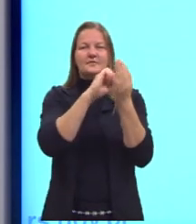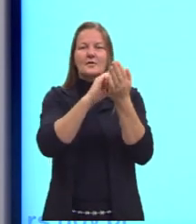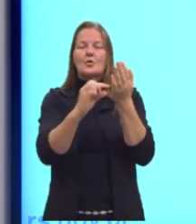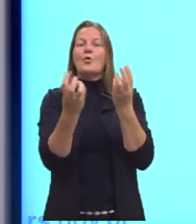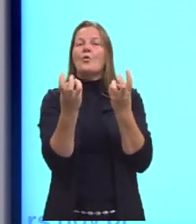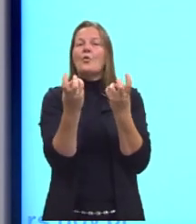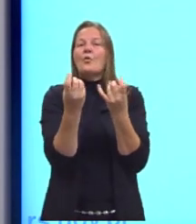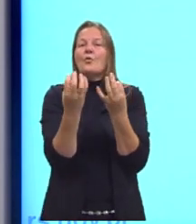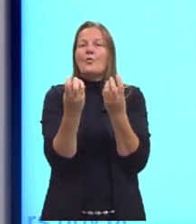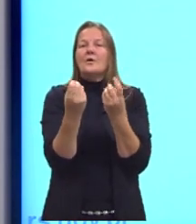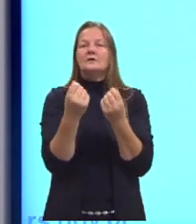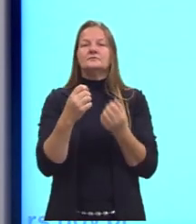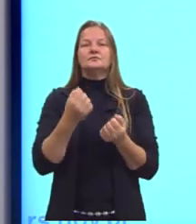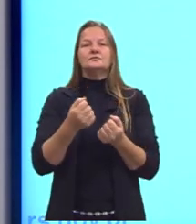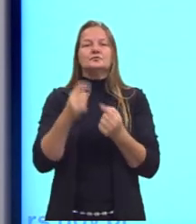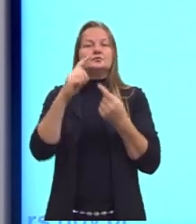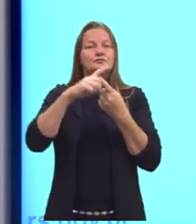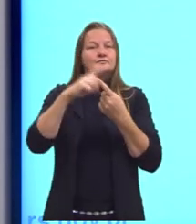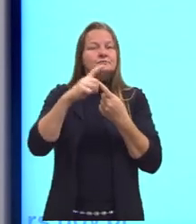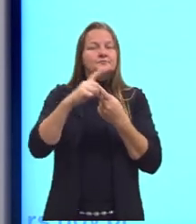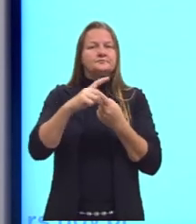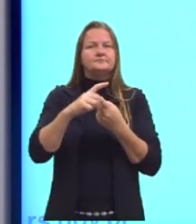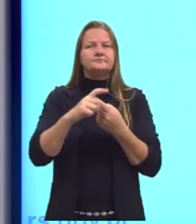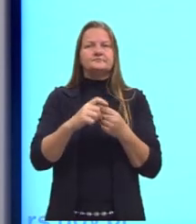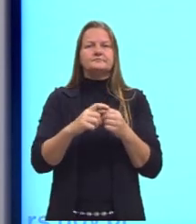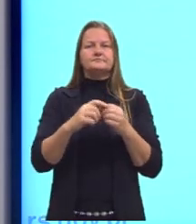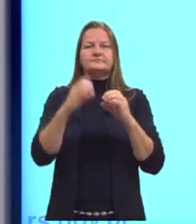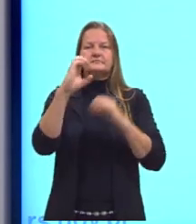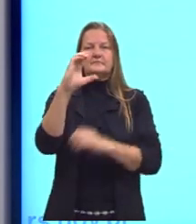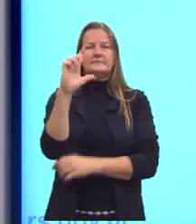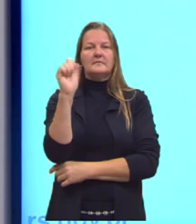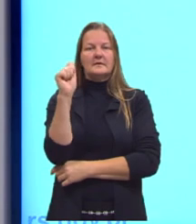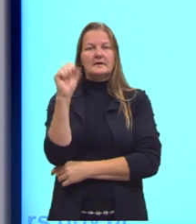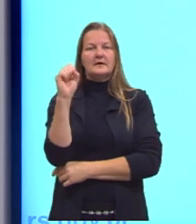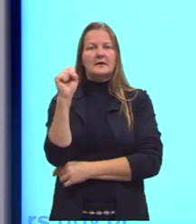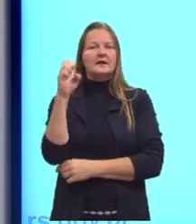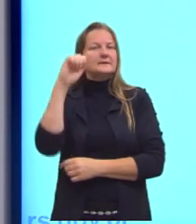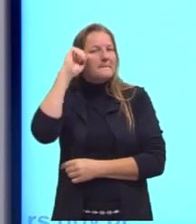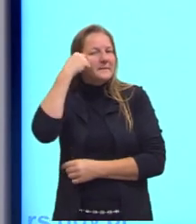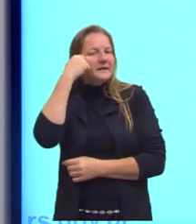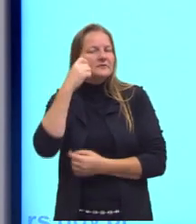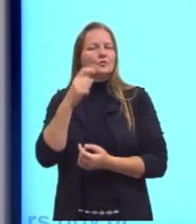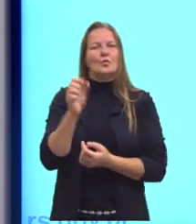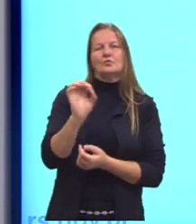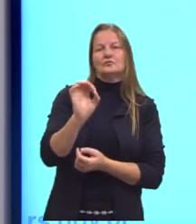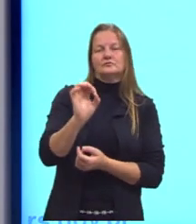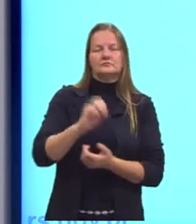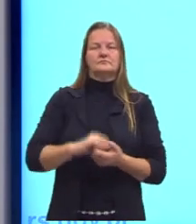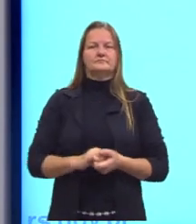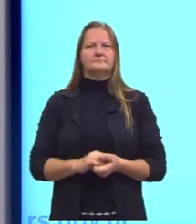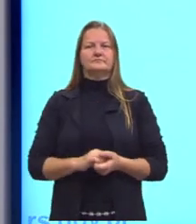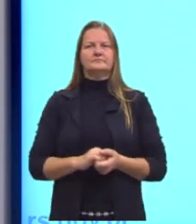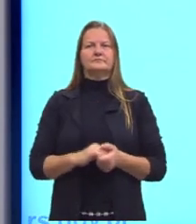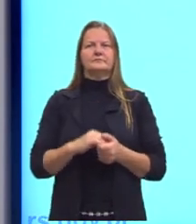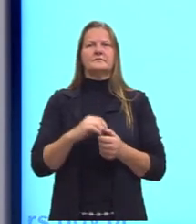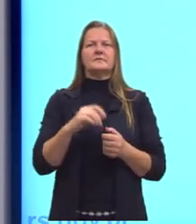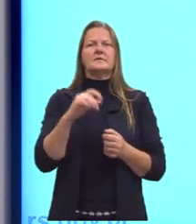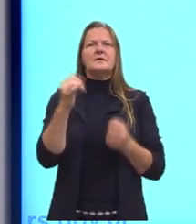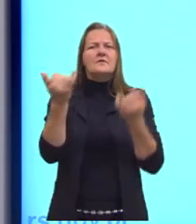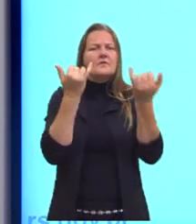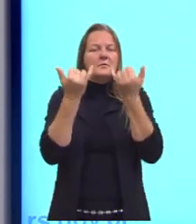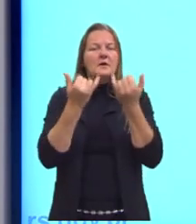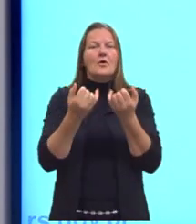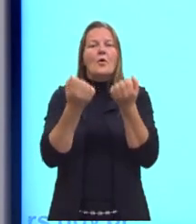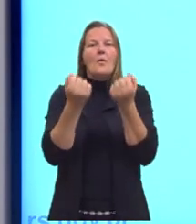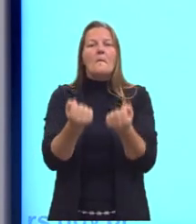que eu tenho de feijão, o tipo, a classe, se é o feijão preto, se não é preto. E a gente tem uma informação que não